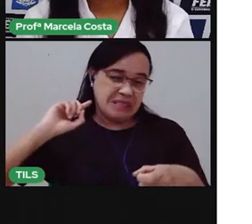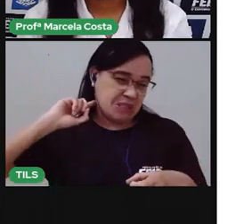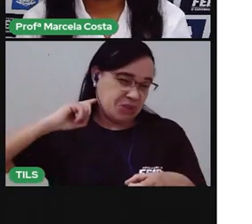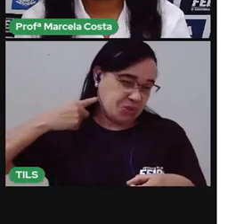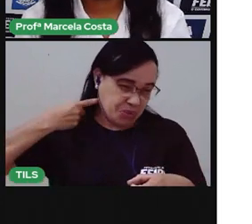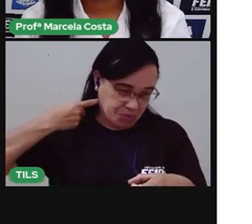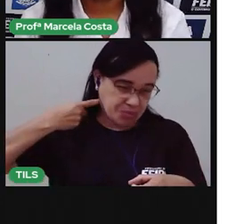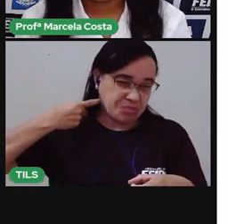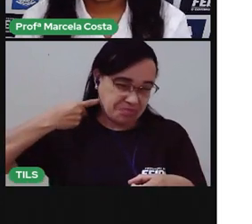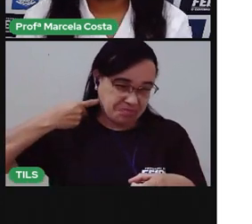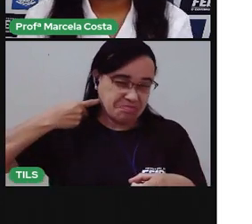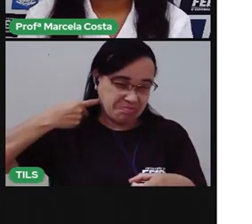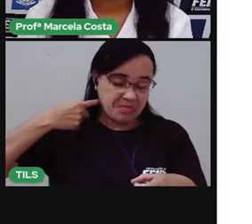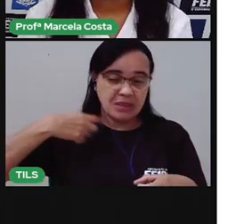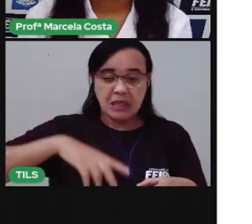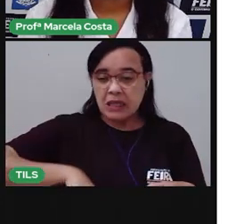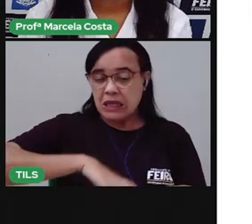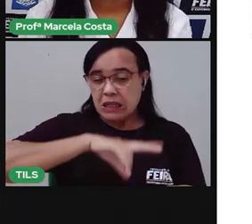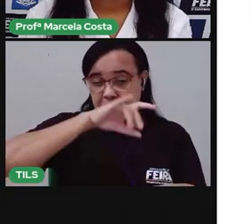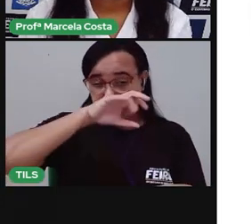São chamados odores.